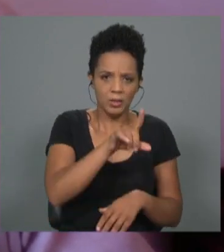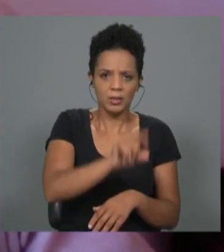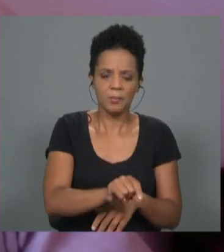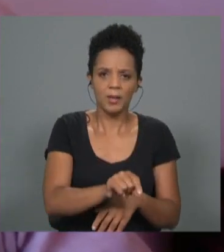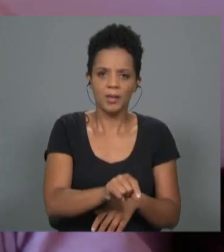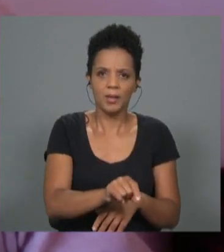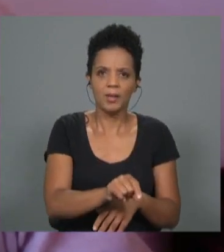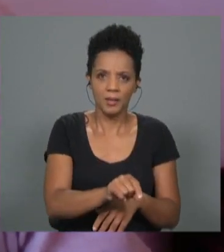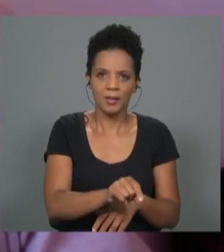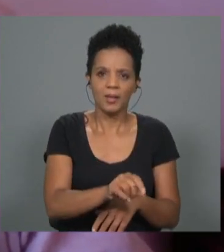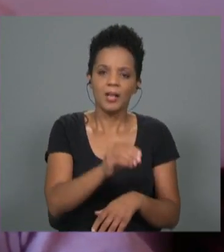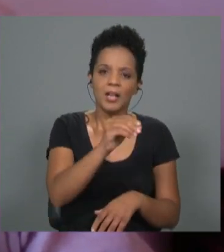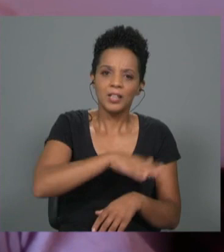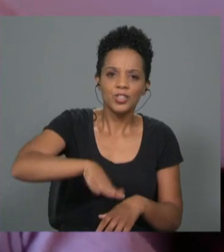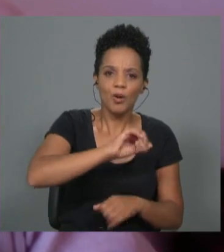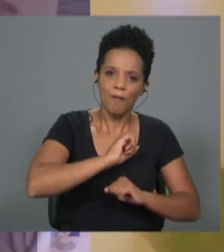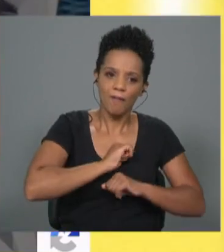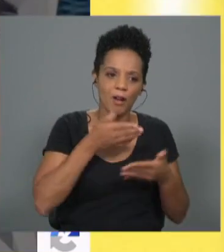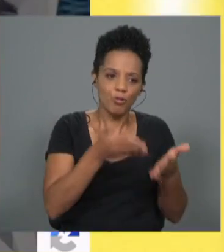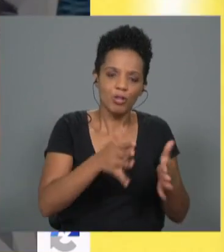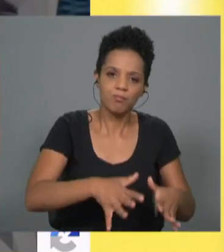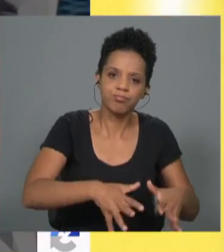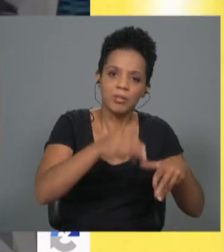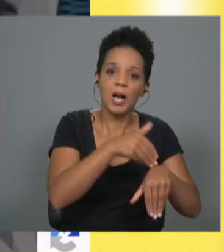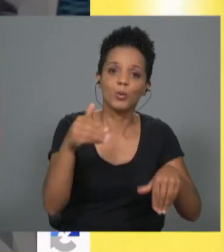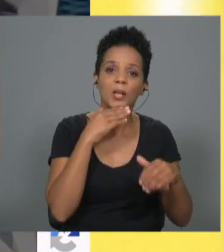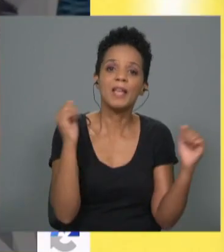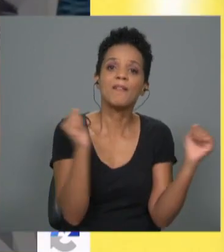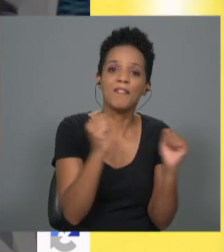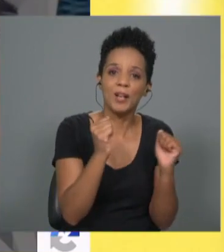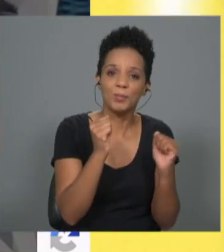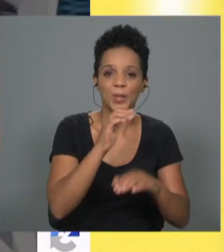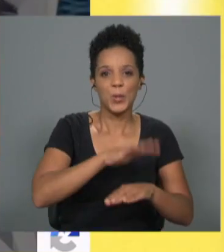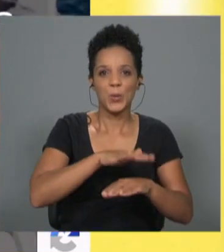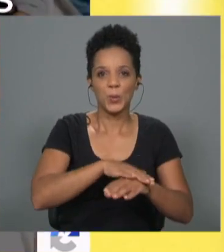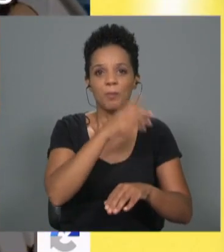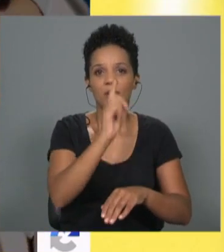ajudar a minha região a prosperar de inverno, que é quando os nómadas digitais estão cá.